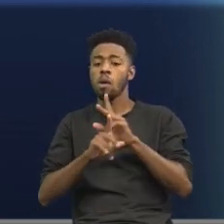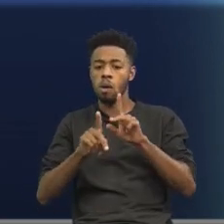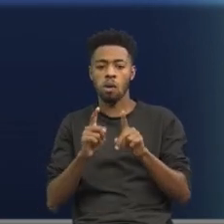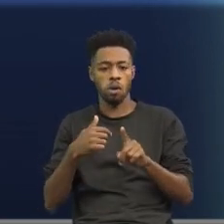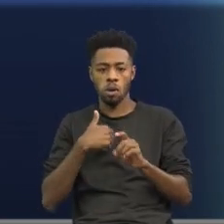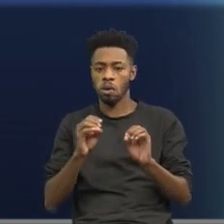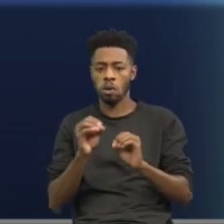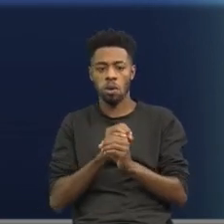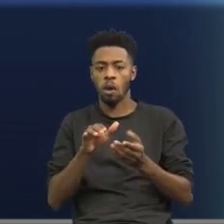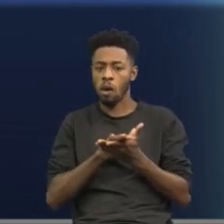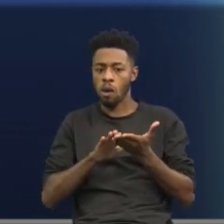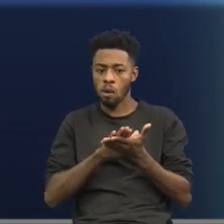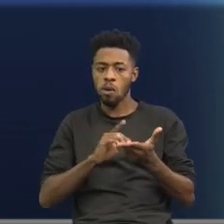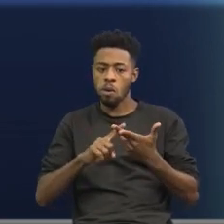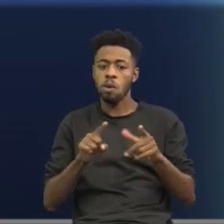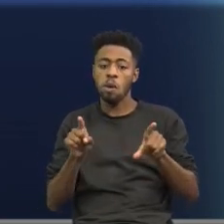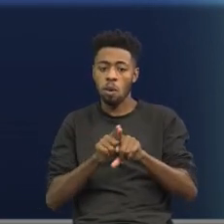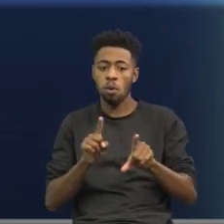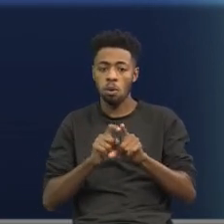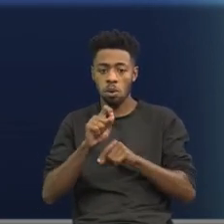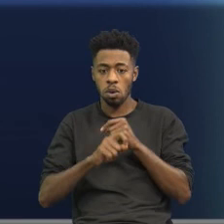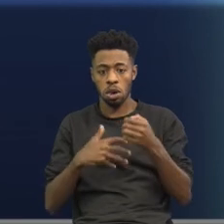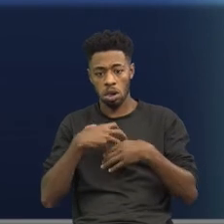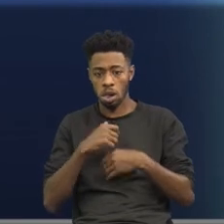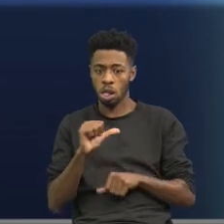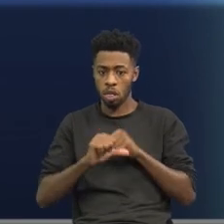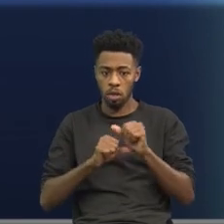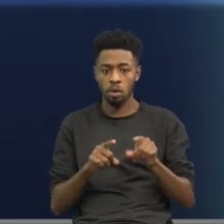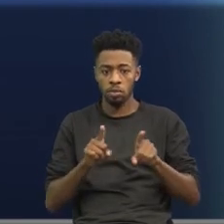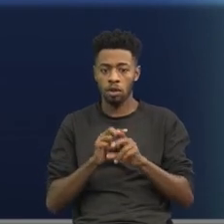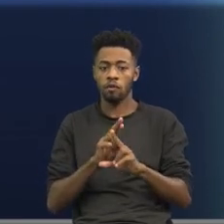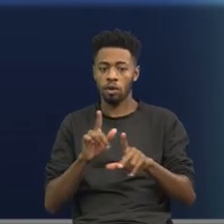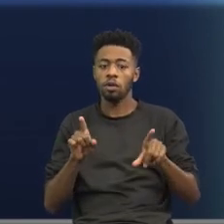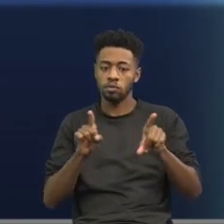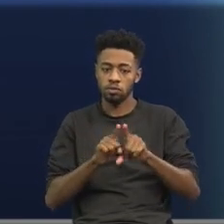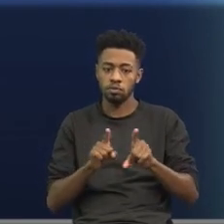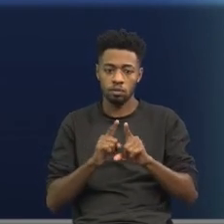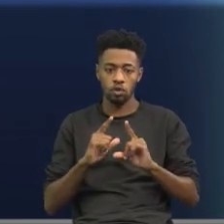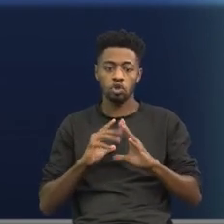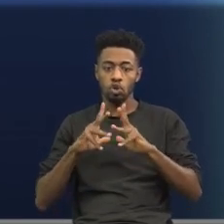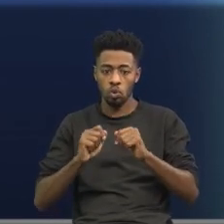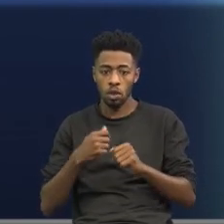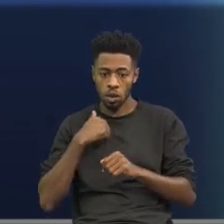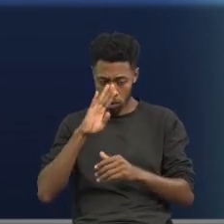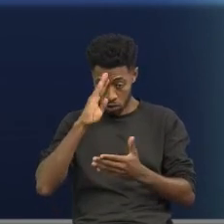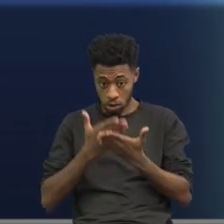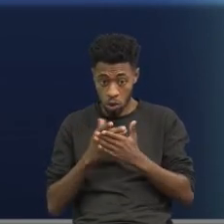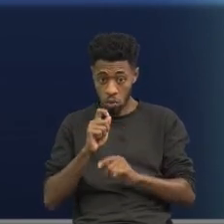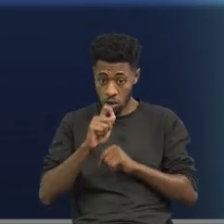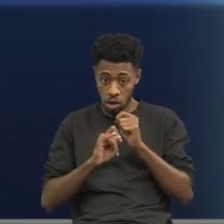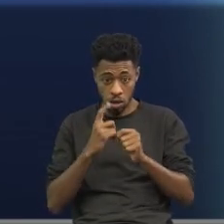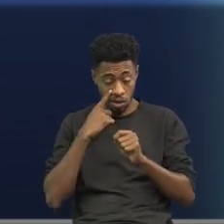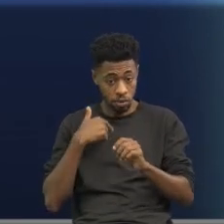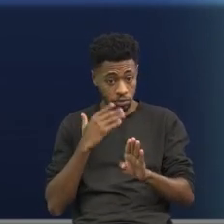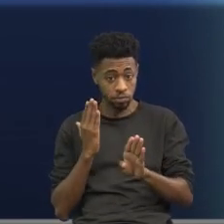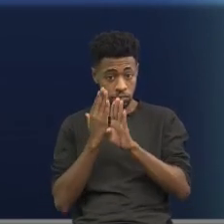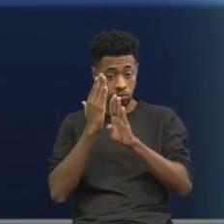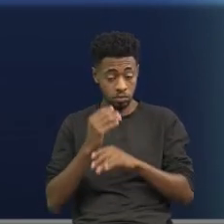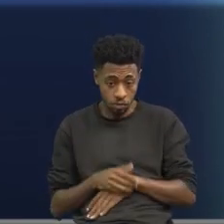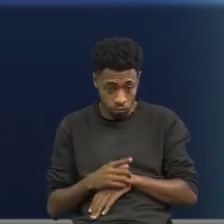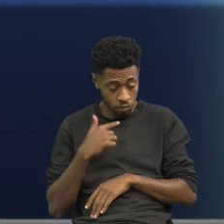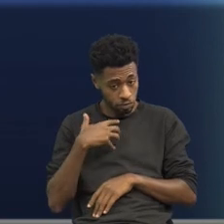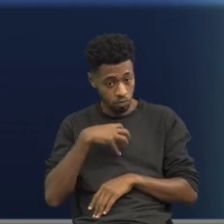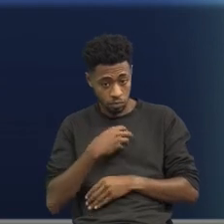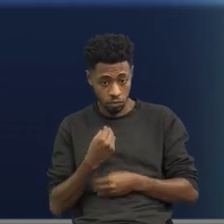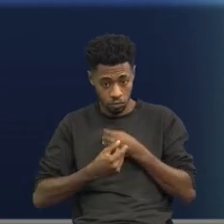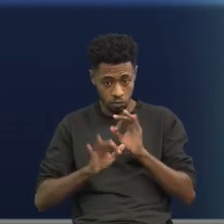muito das dele, embora a forma da mudança difira inteiramente. Creio que descobrir que, presunção, a